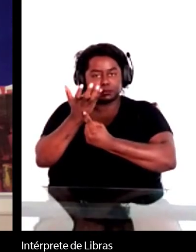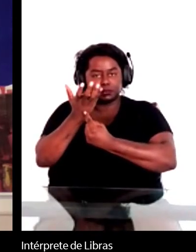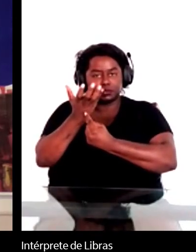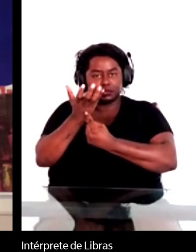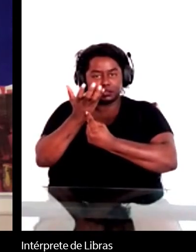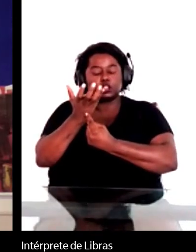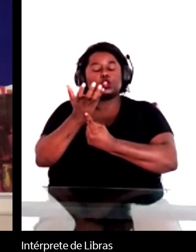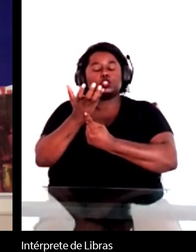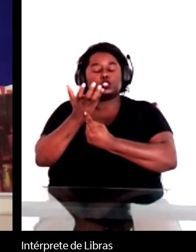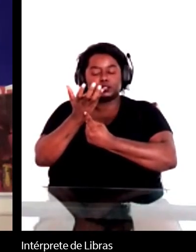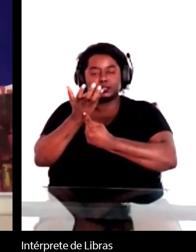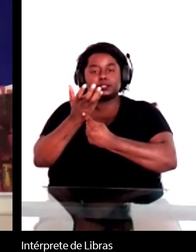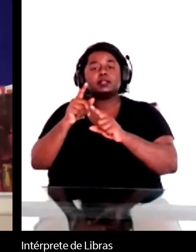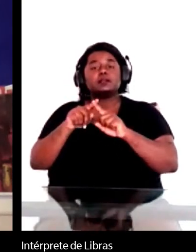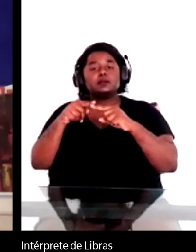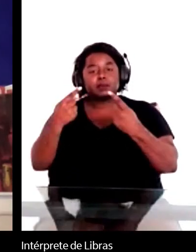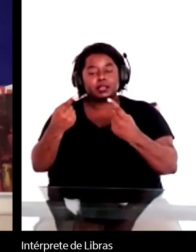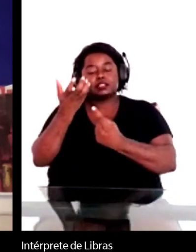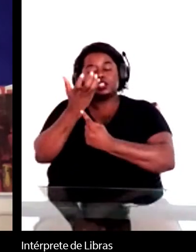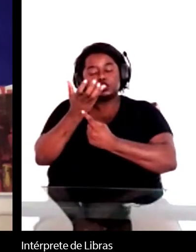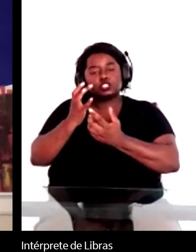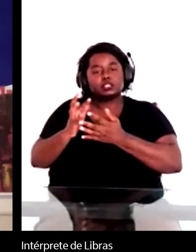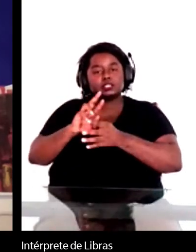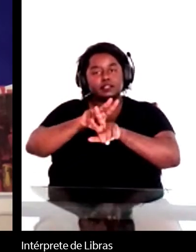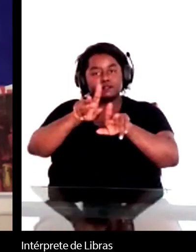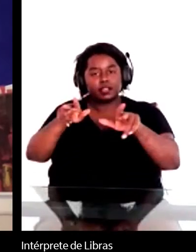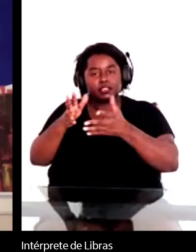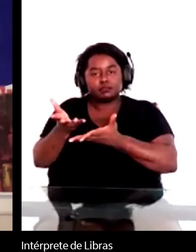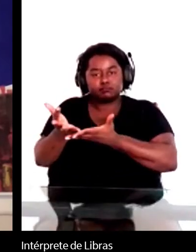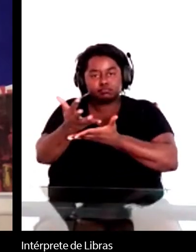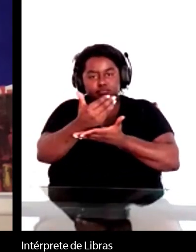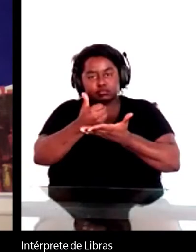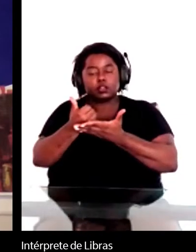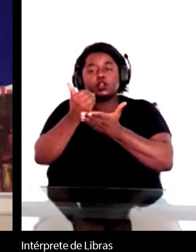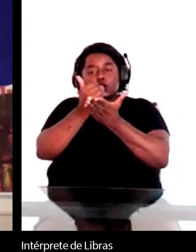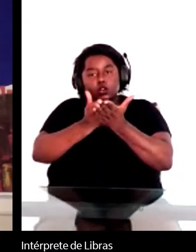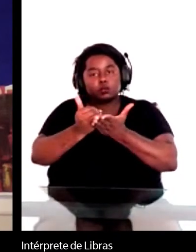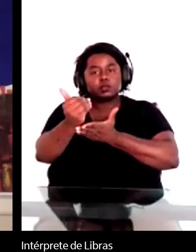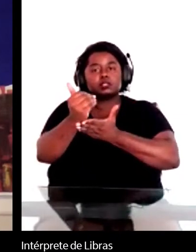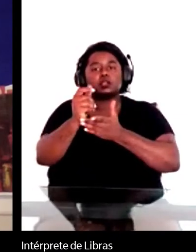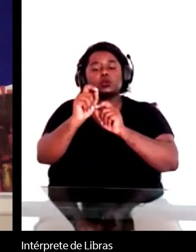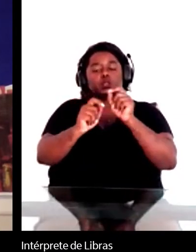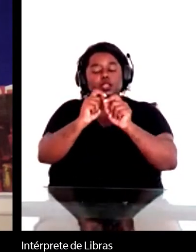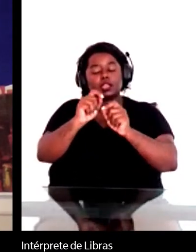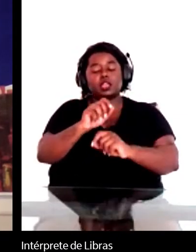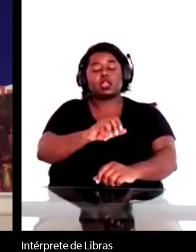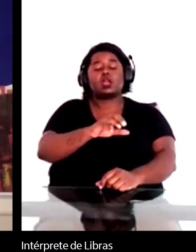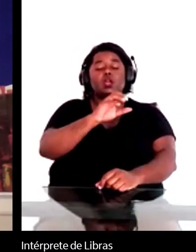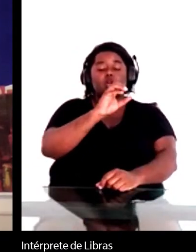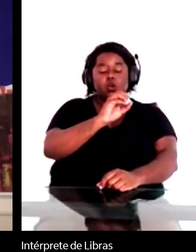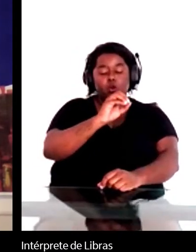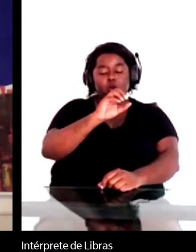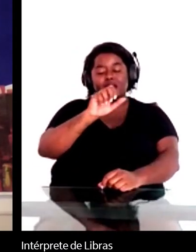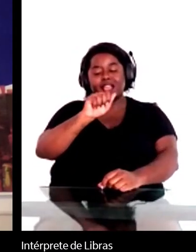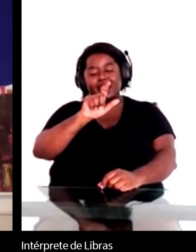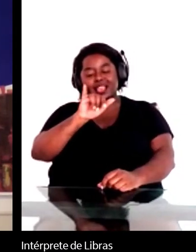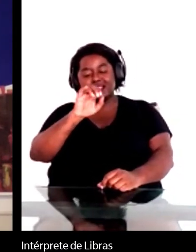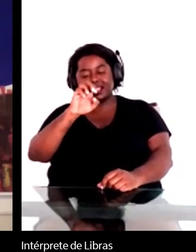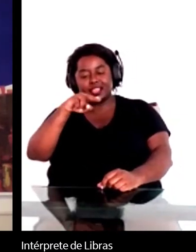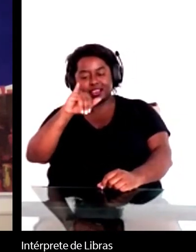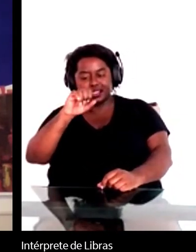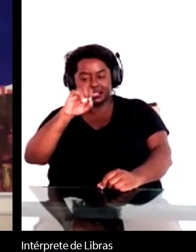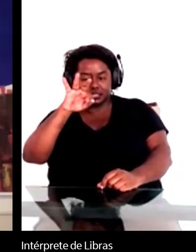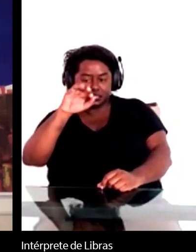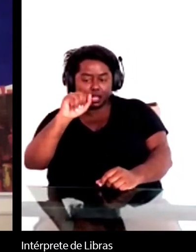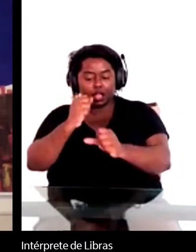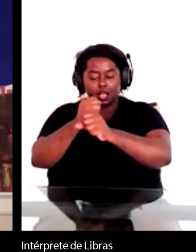interessantes, começando com The Psychiatrist, que seria o alienista em 1963 e